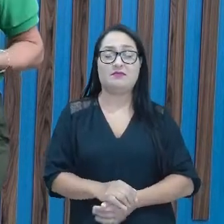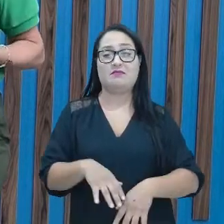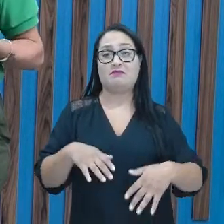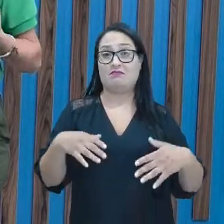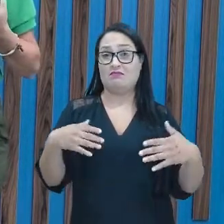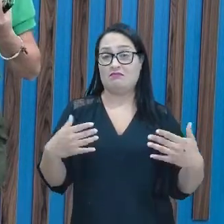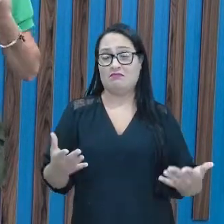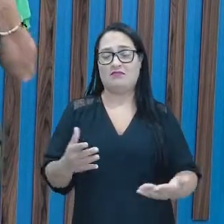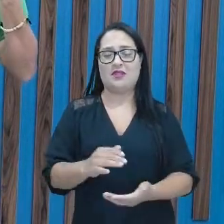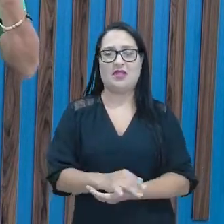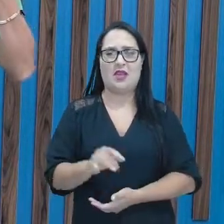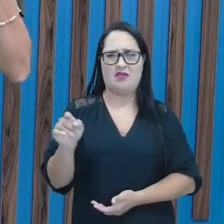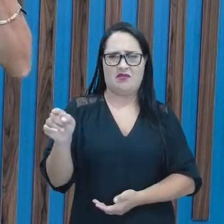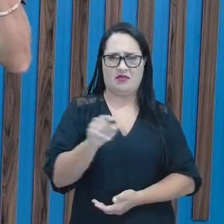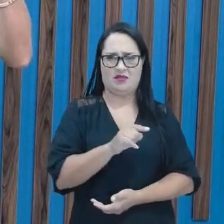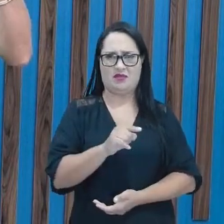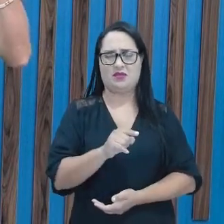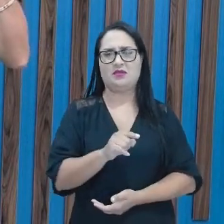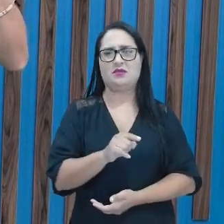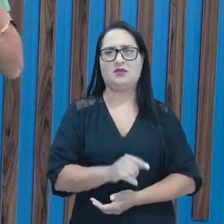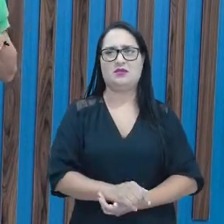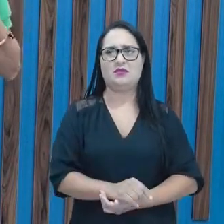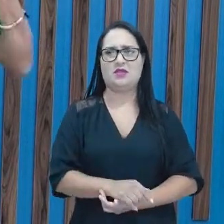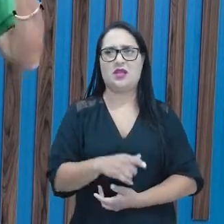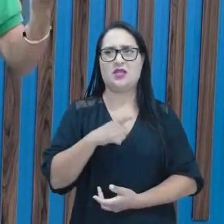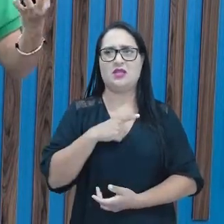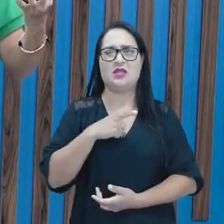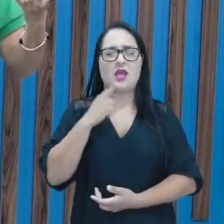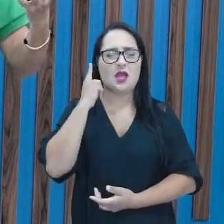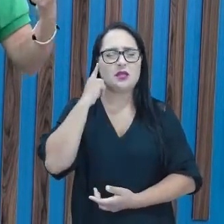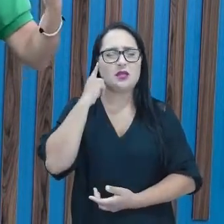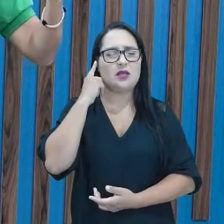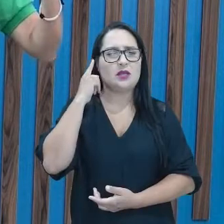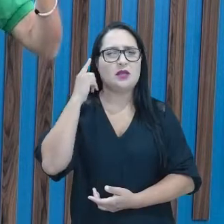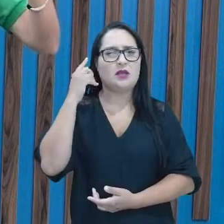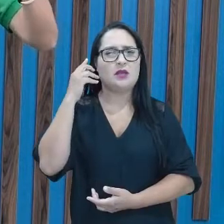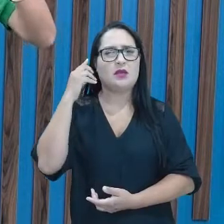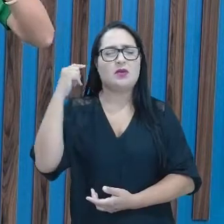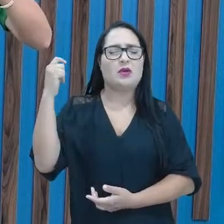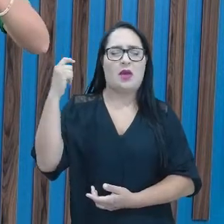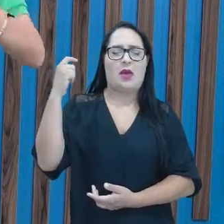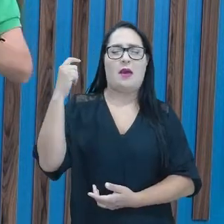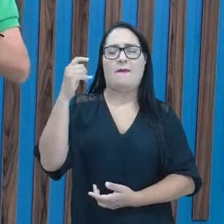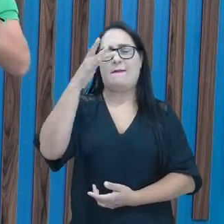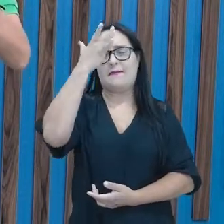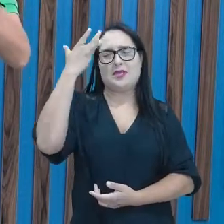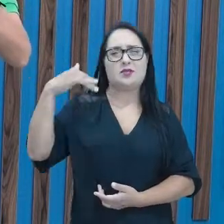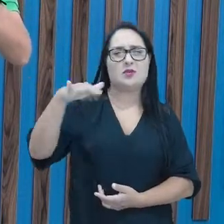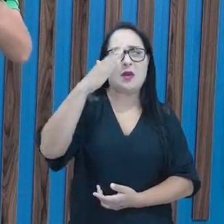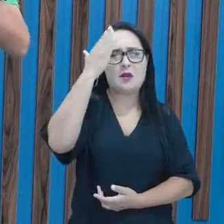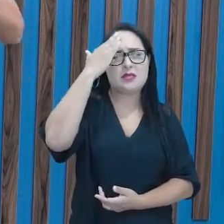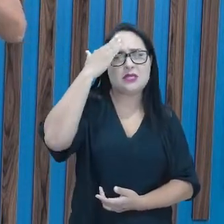tenham um som que as pessoas entendam, elas precisam se unir a outras